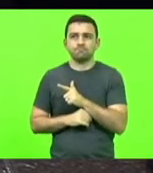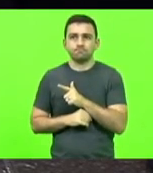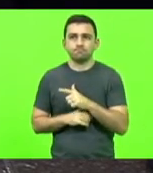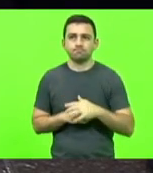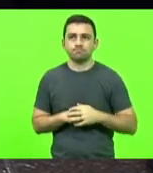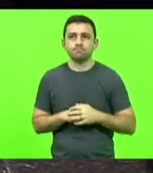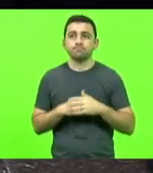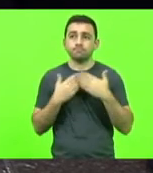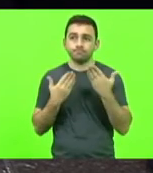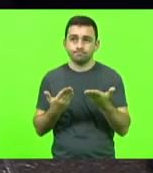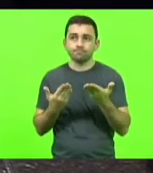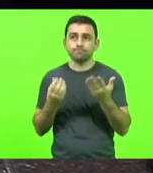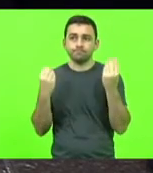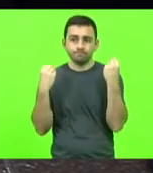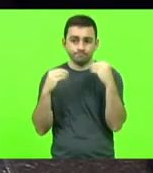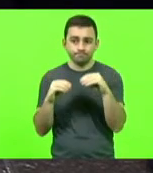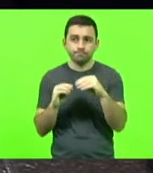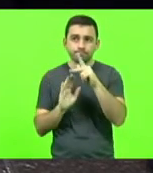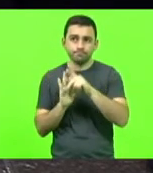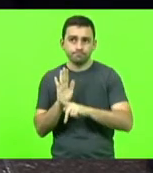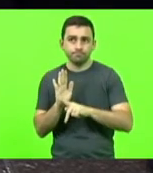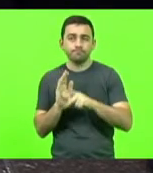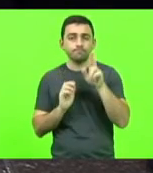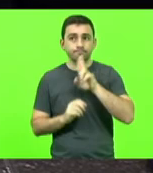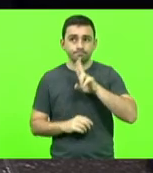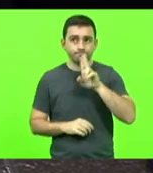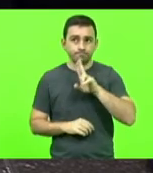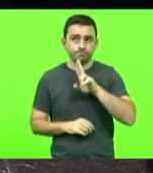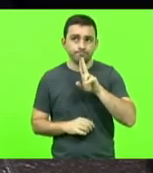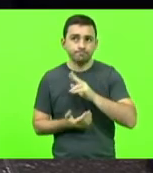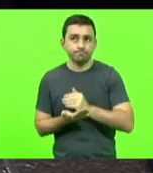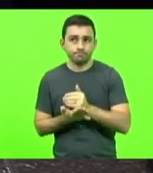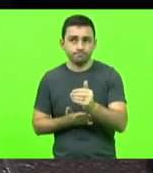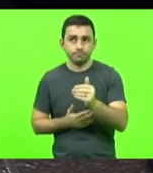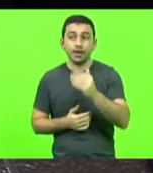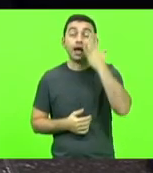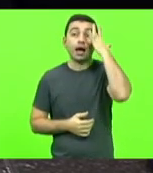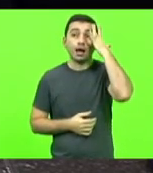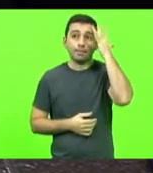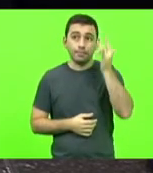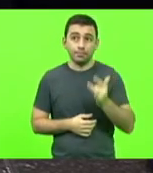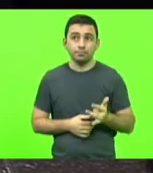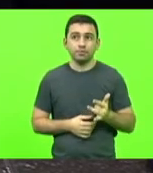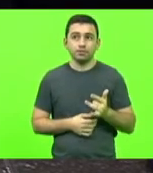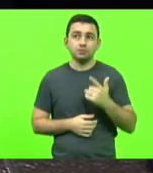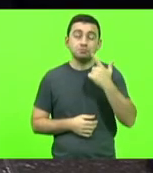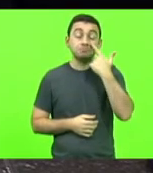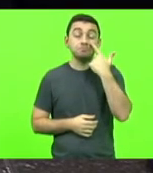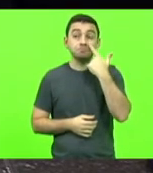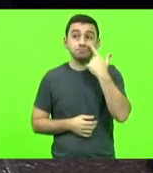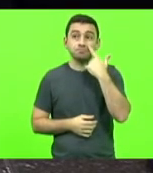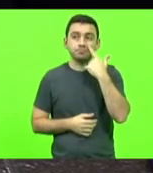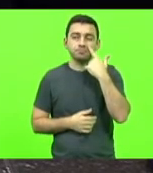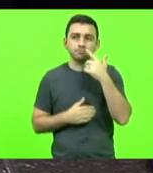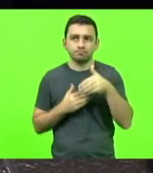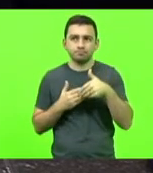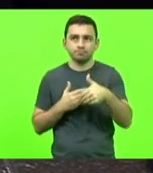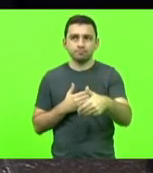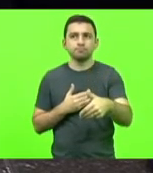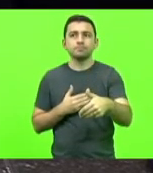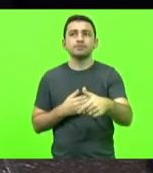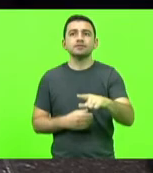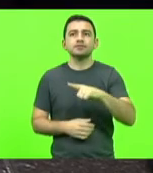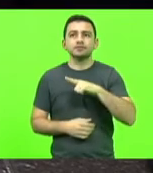aplicar a esse projeto o regime de urgência então amanhã pelo que tudo indica nós teremos